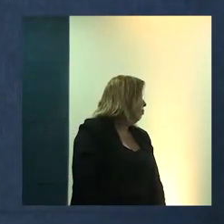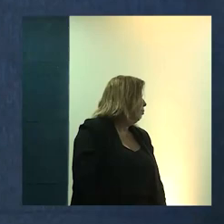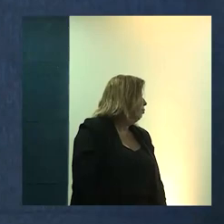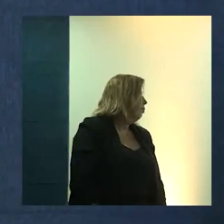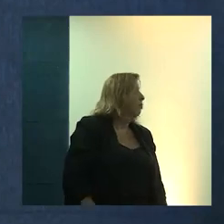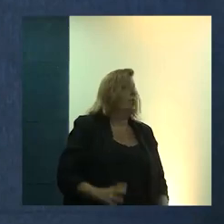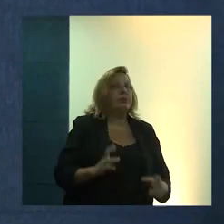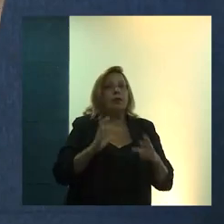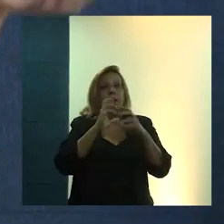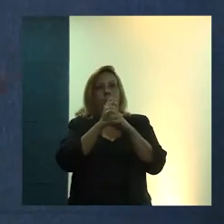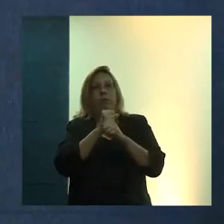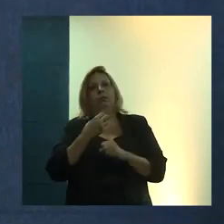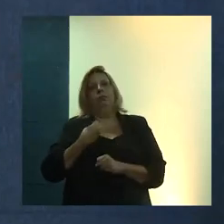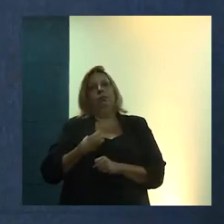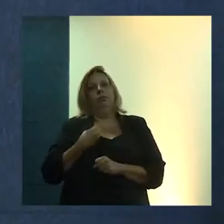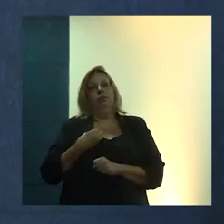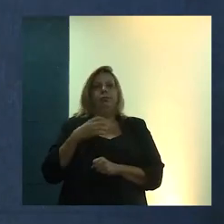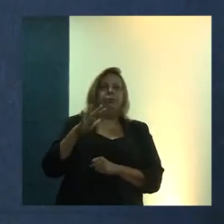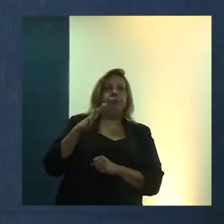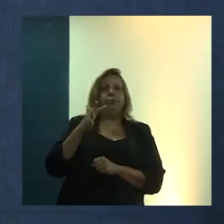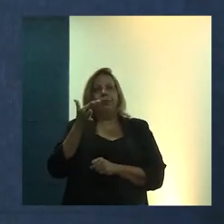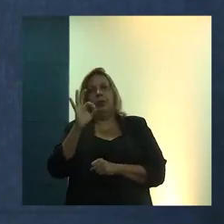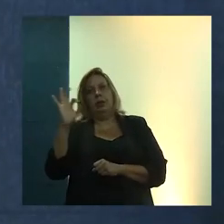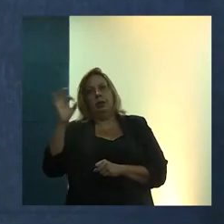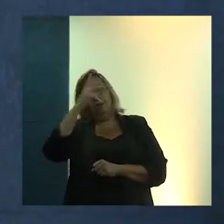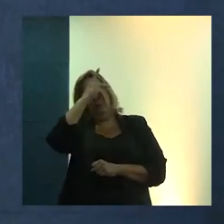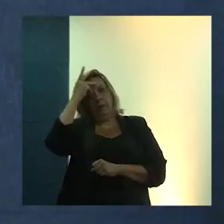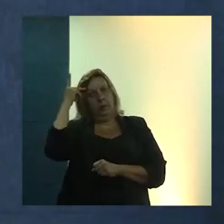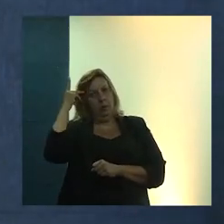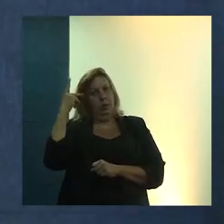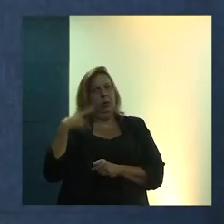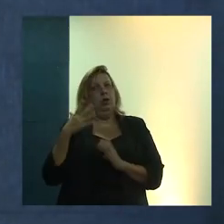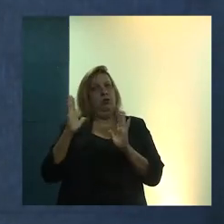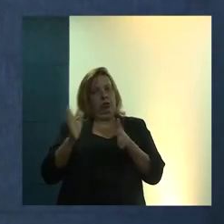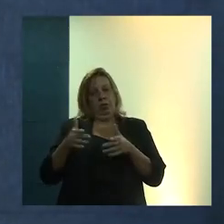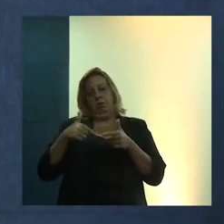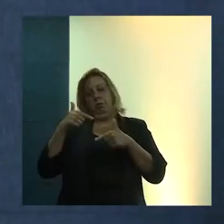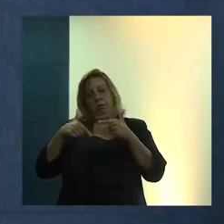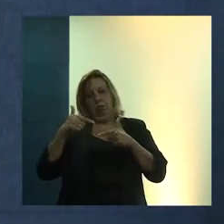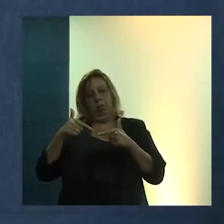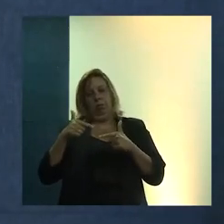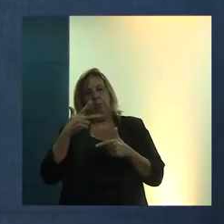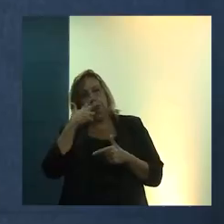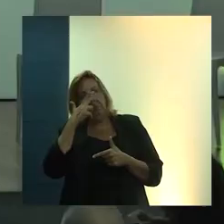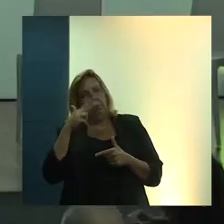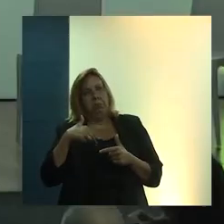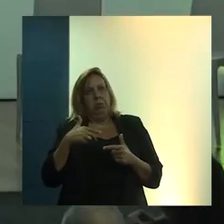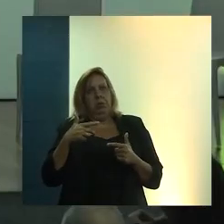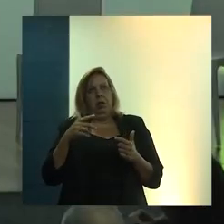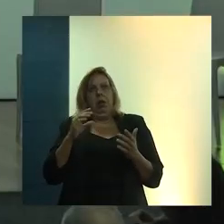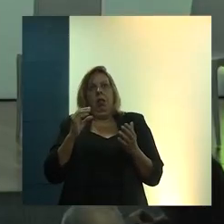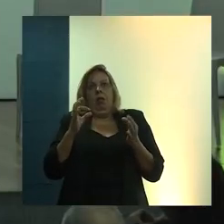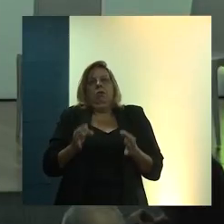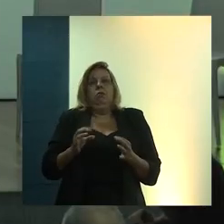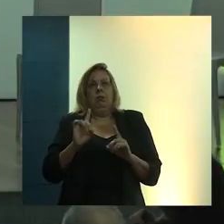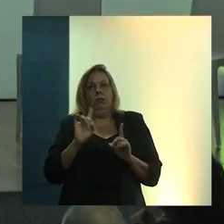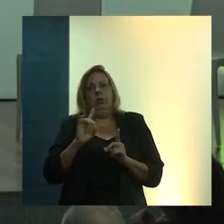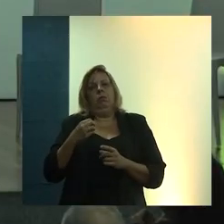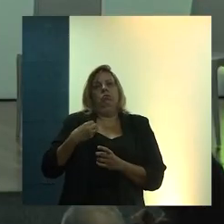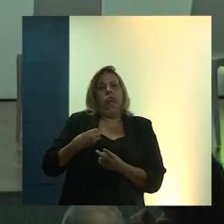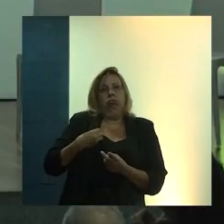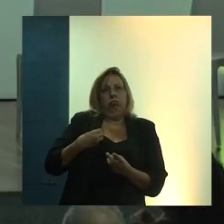total de participantes, mais ou menos umas 100 pessoas já atuaram, assim, grosso modo, não estou falando das